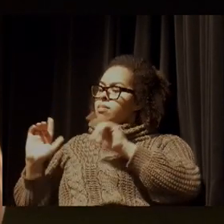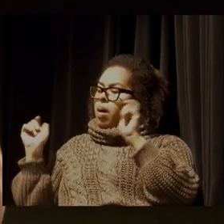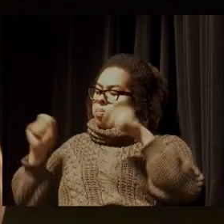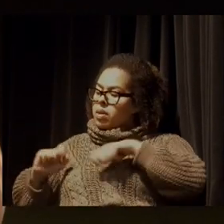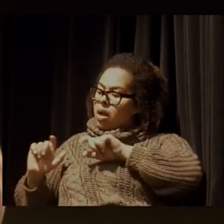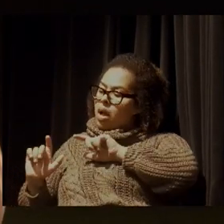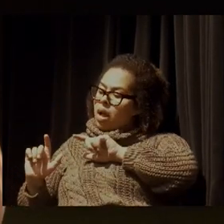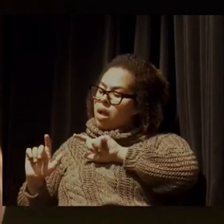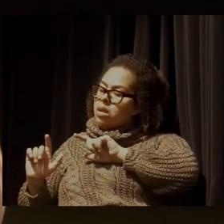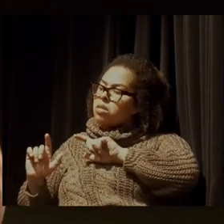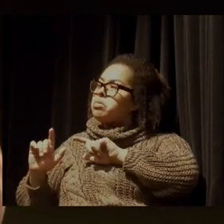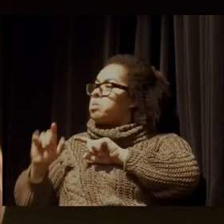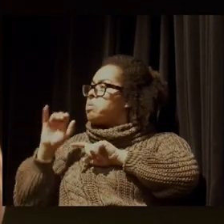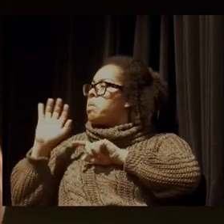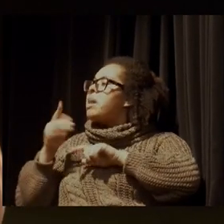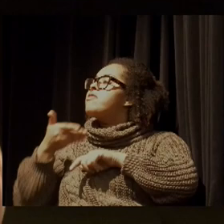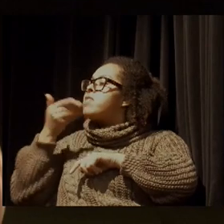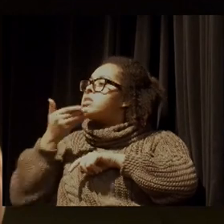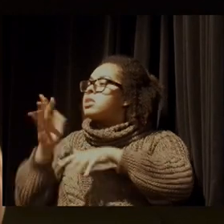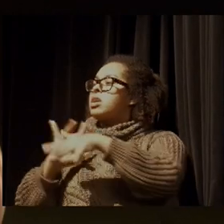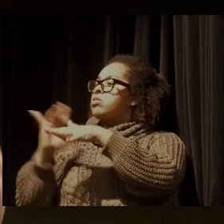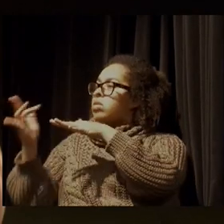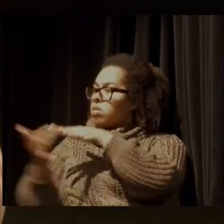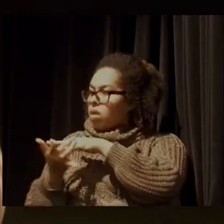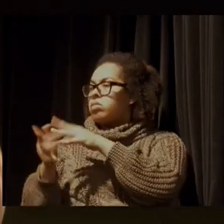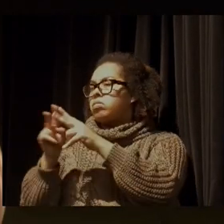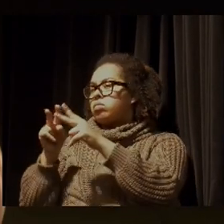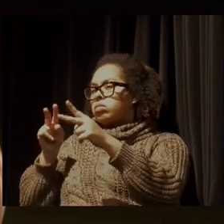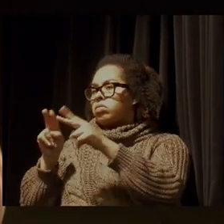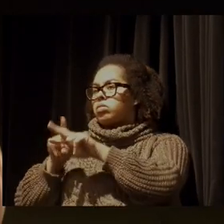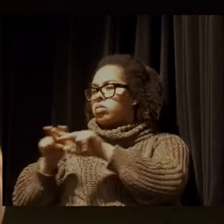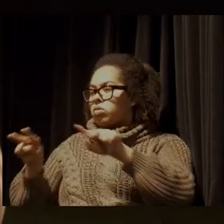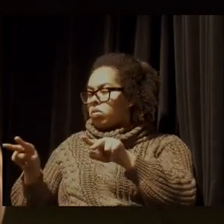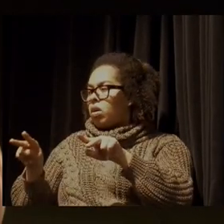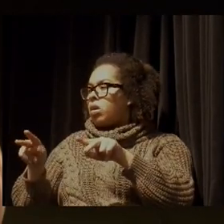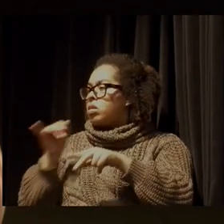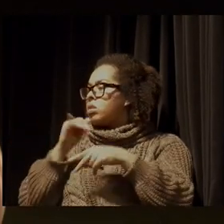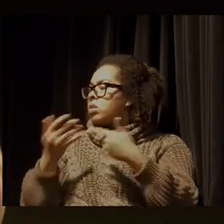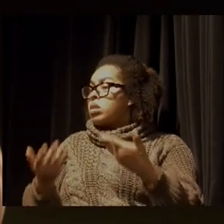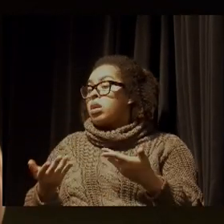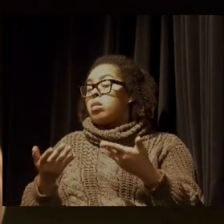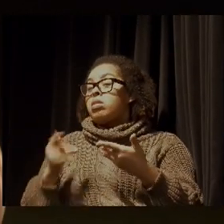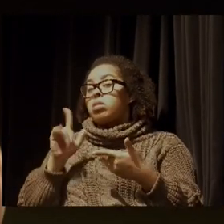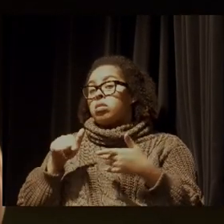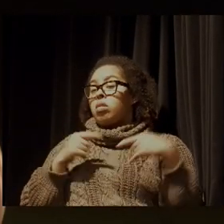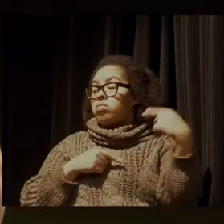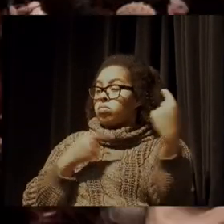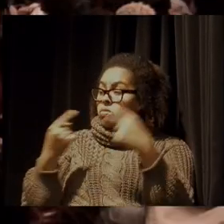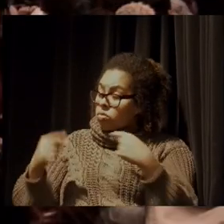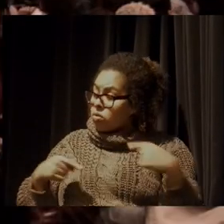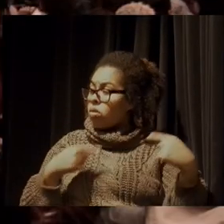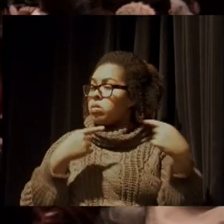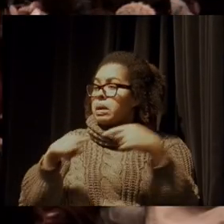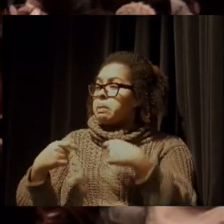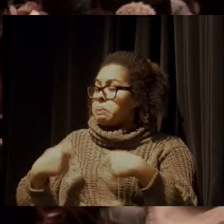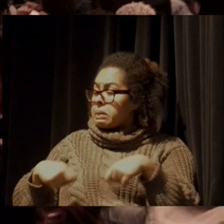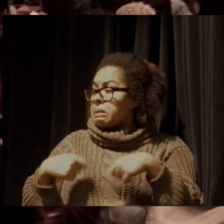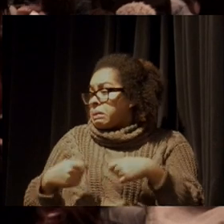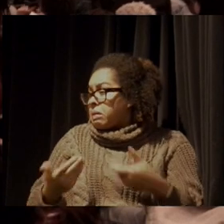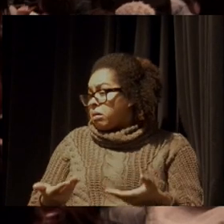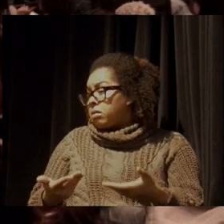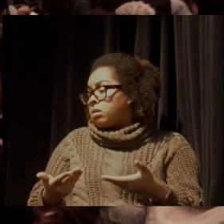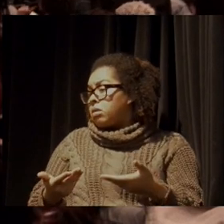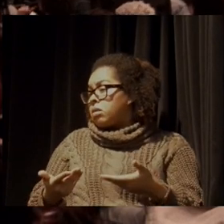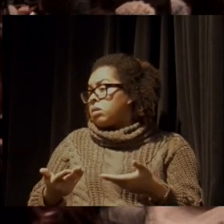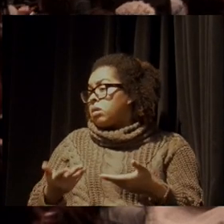redes, mídia digital. Então, Ayrton, cadê o Juliano, o Denise? Esse é um debate que a gente tem que fazer. O que acontece é que